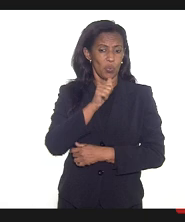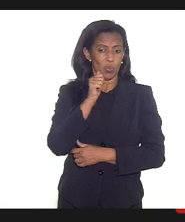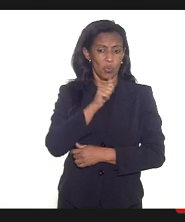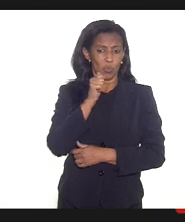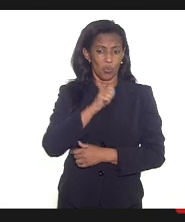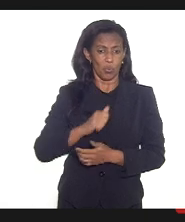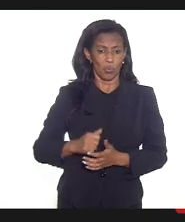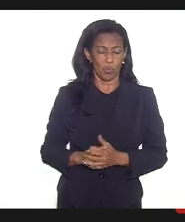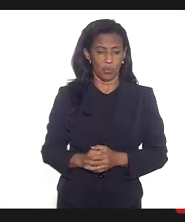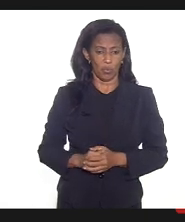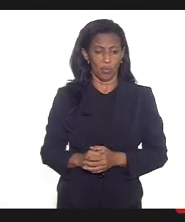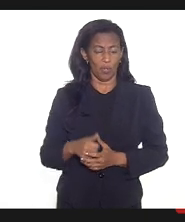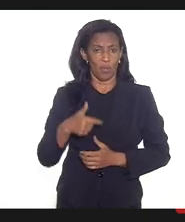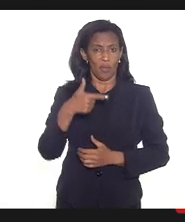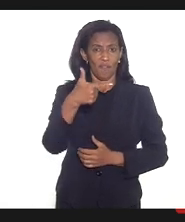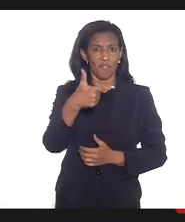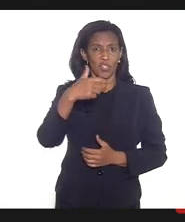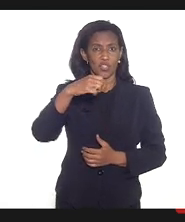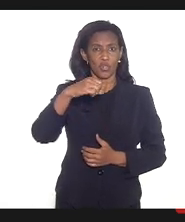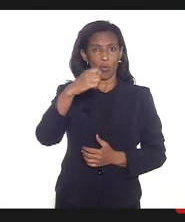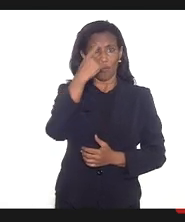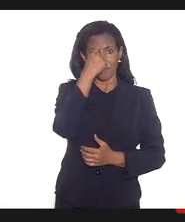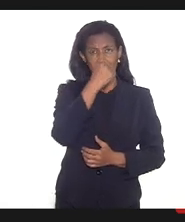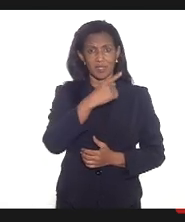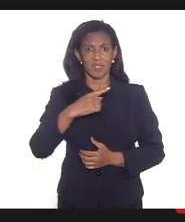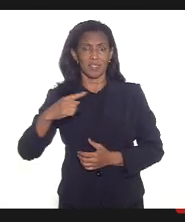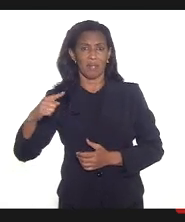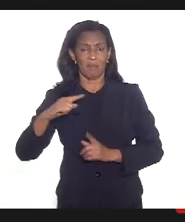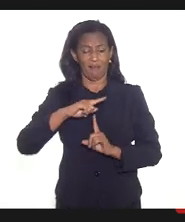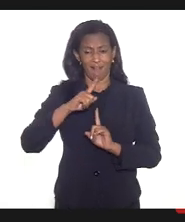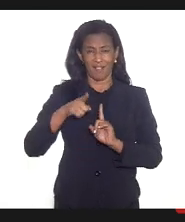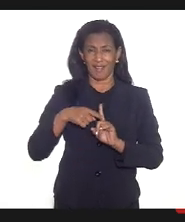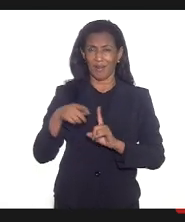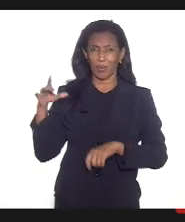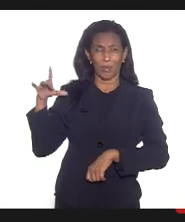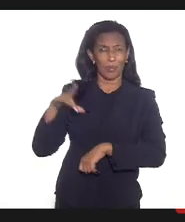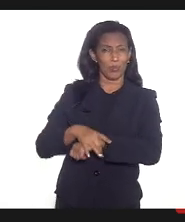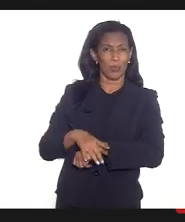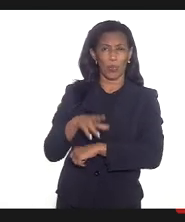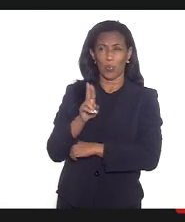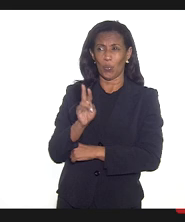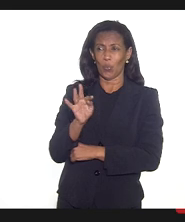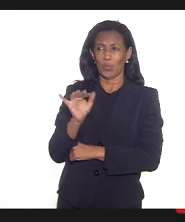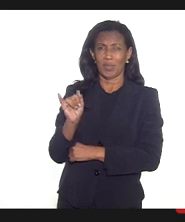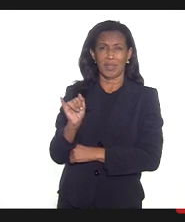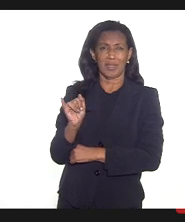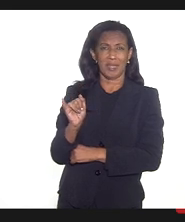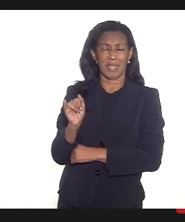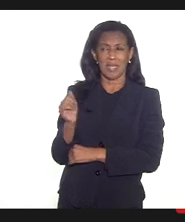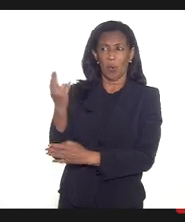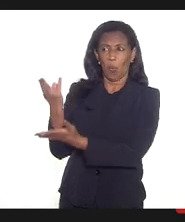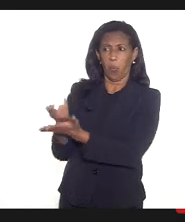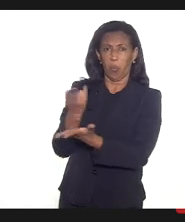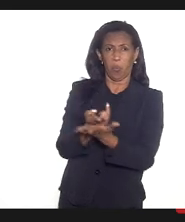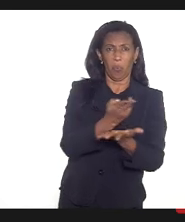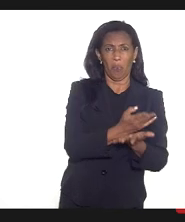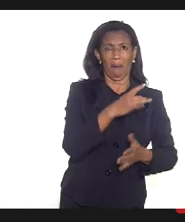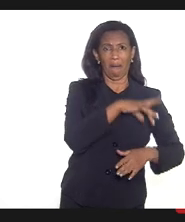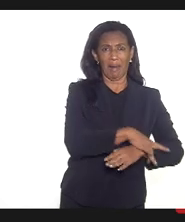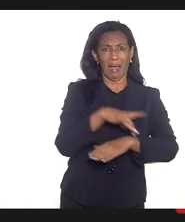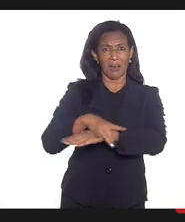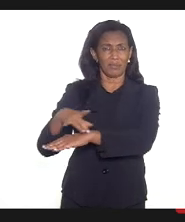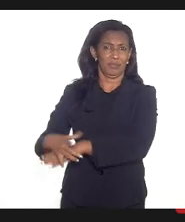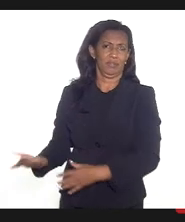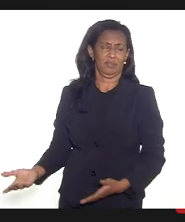29 semanas de gravidez que está gravíssima com a UTI cheia de casos graves. Então, Doutora